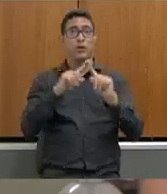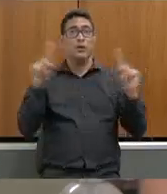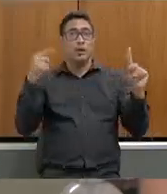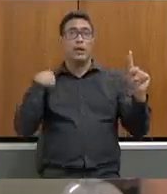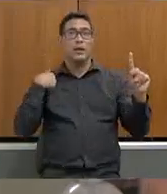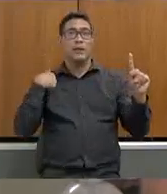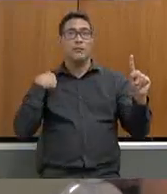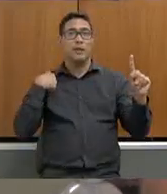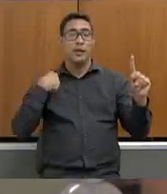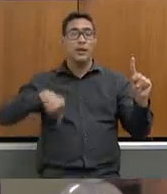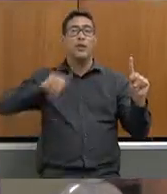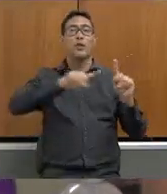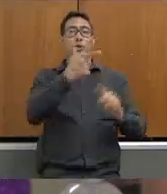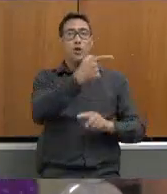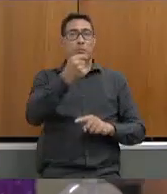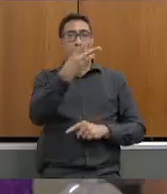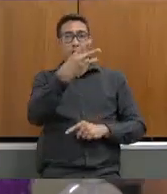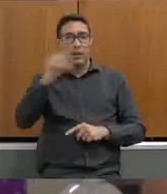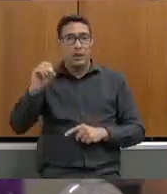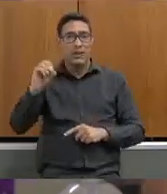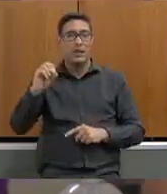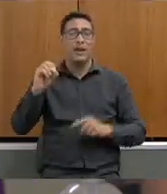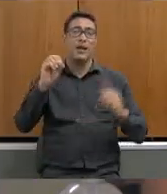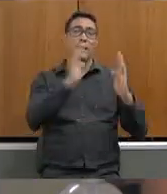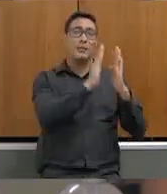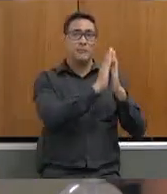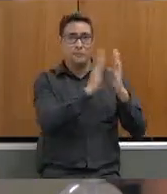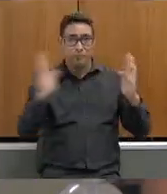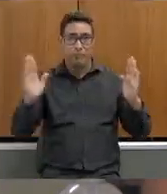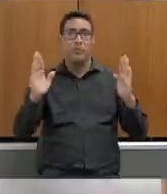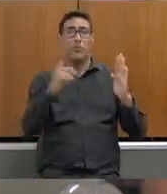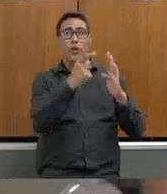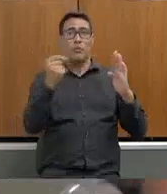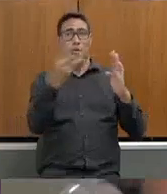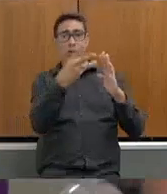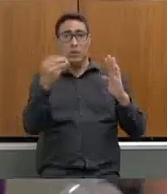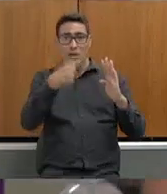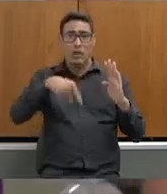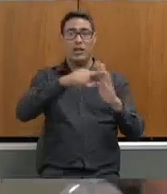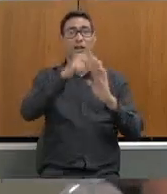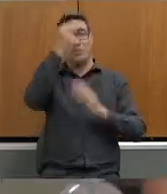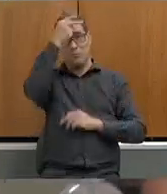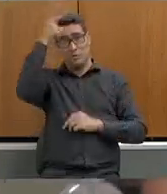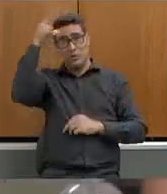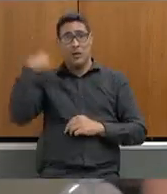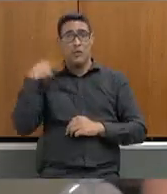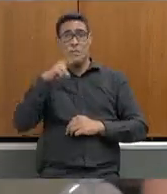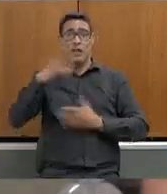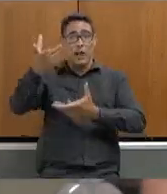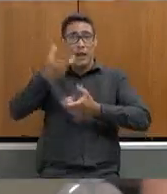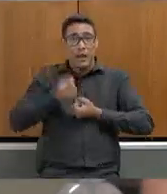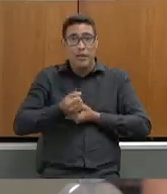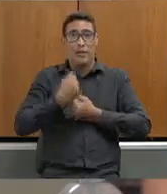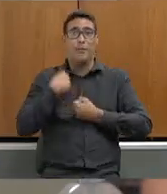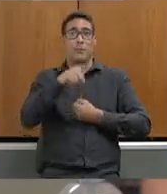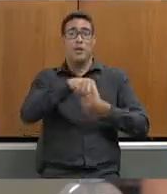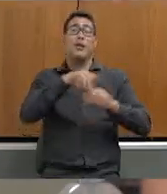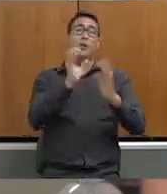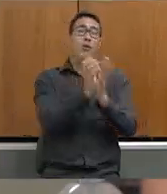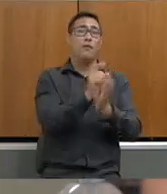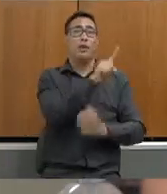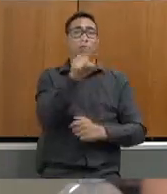2030 em 2030 o município vai terminar de receber o dinheiro que o Zema